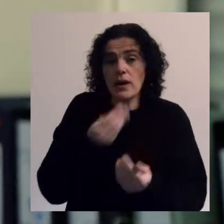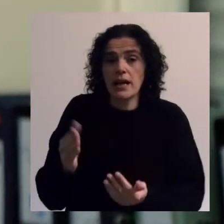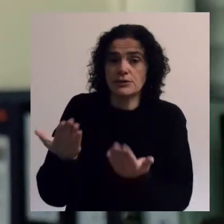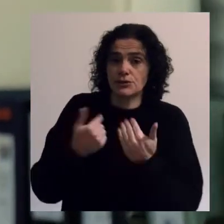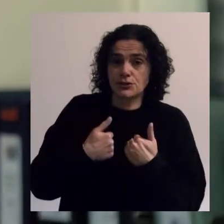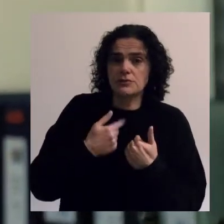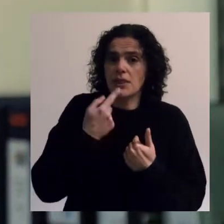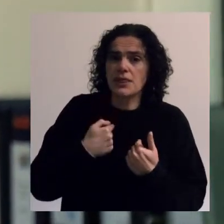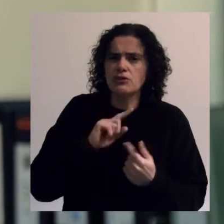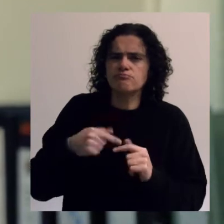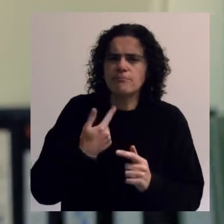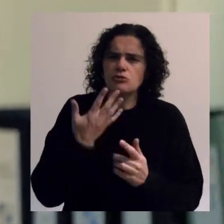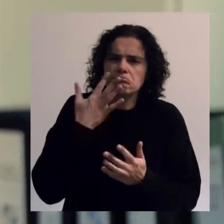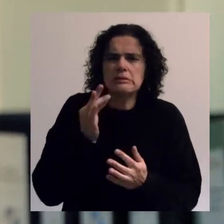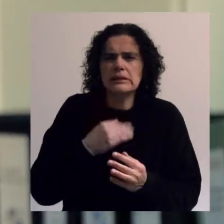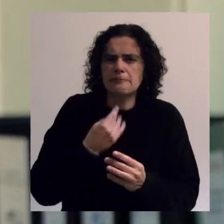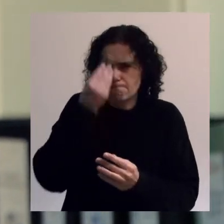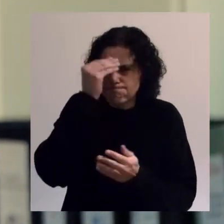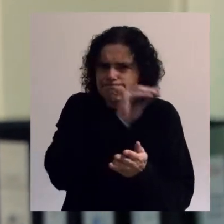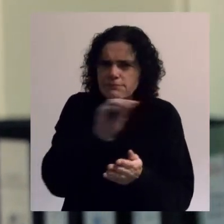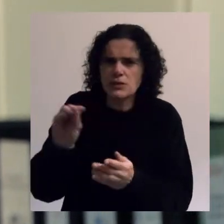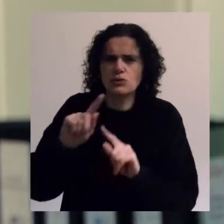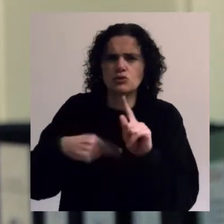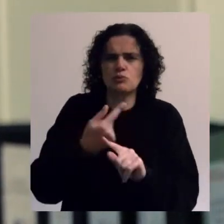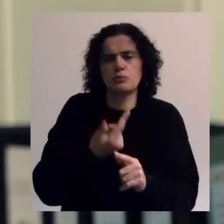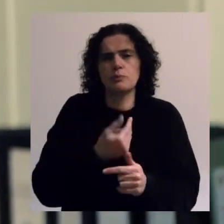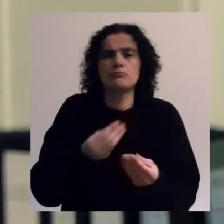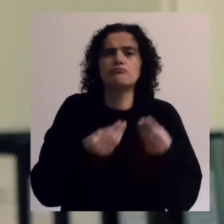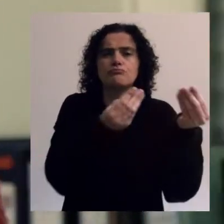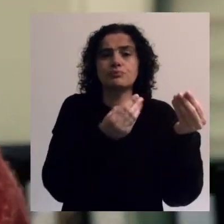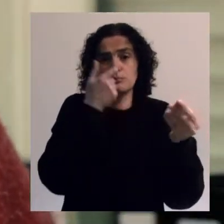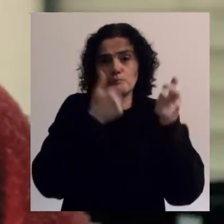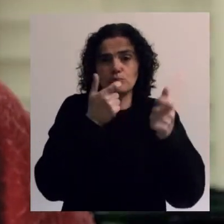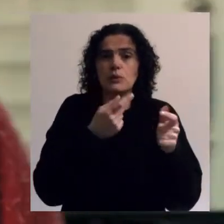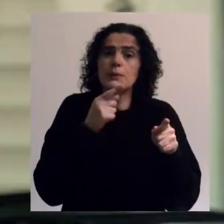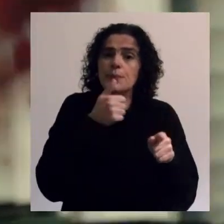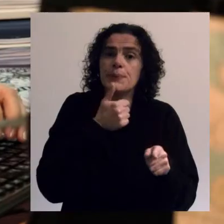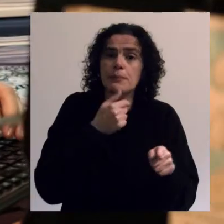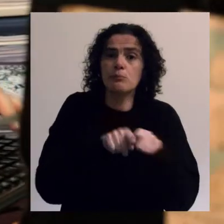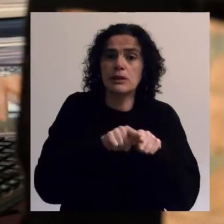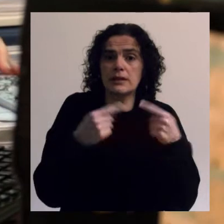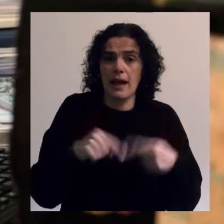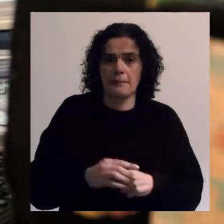nos passam, procuramos fazer recomendações que passamos depois aos decisores políticos.